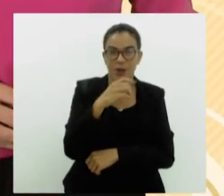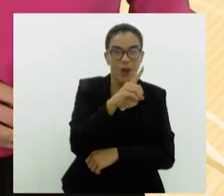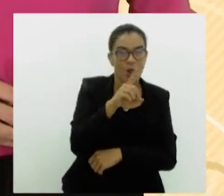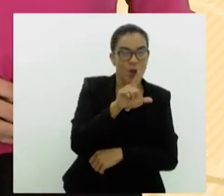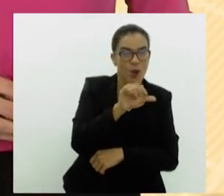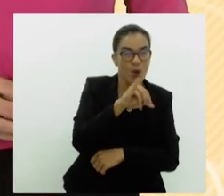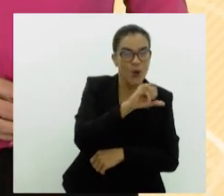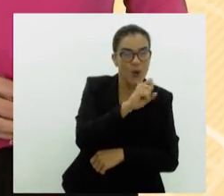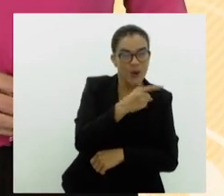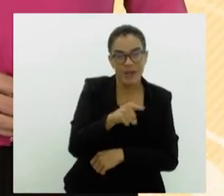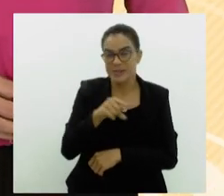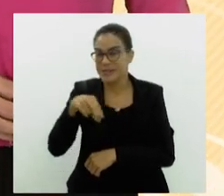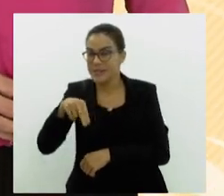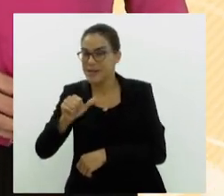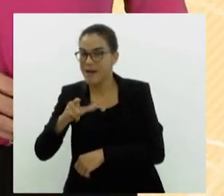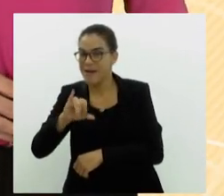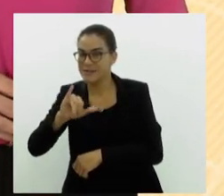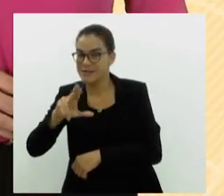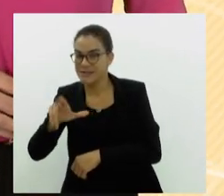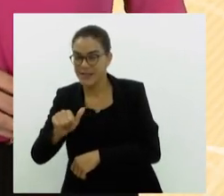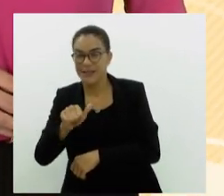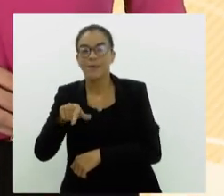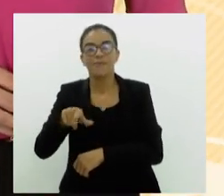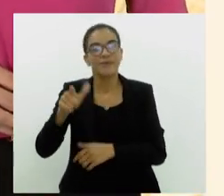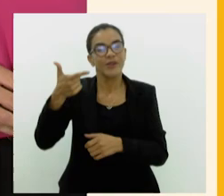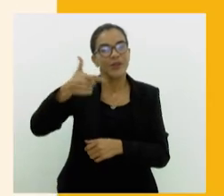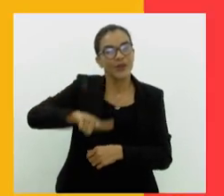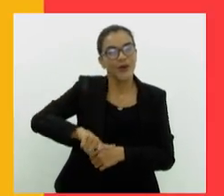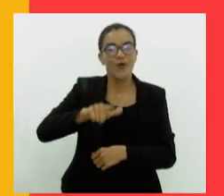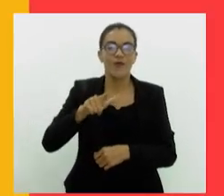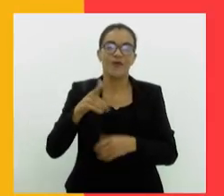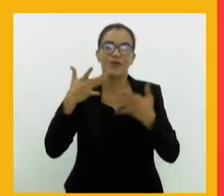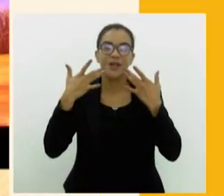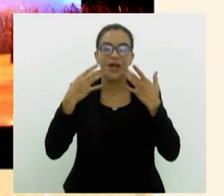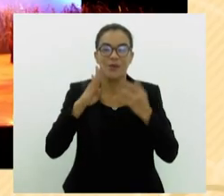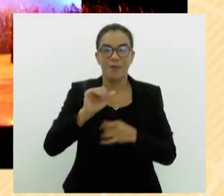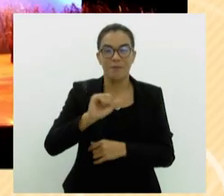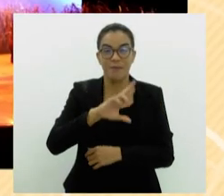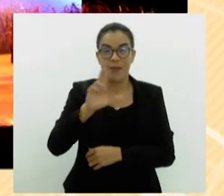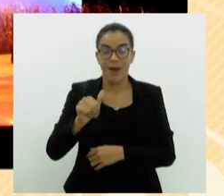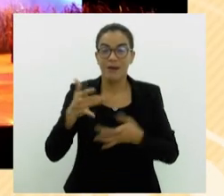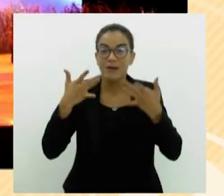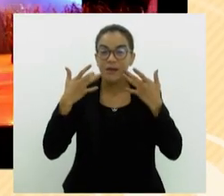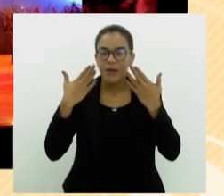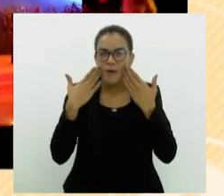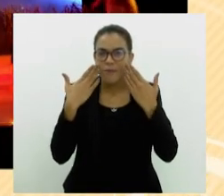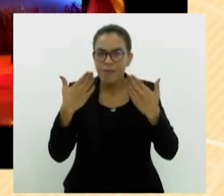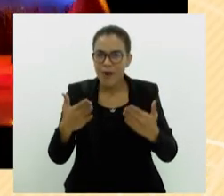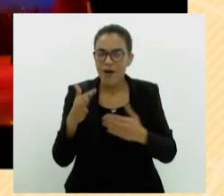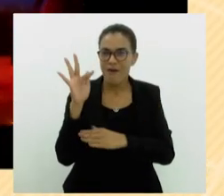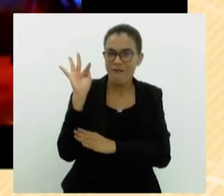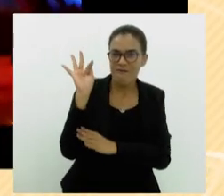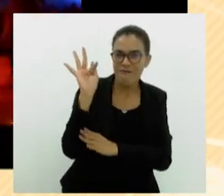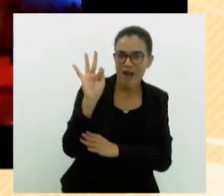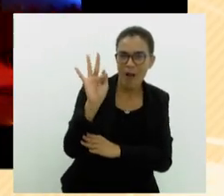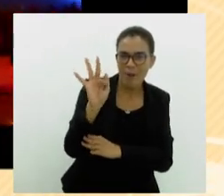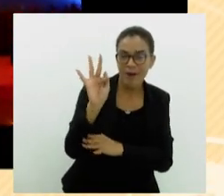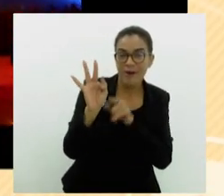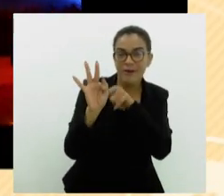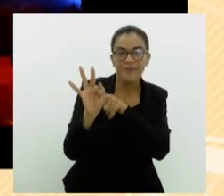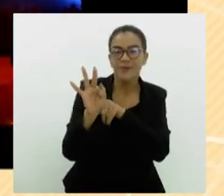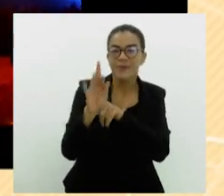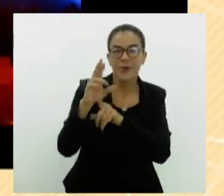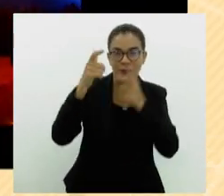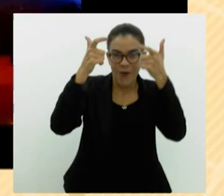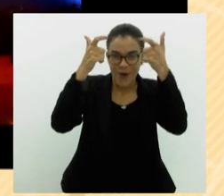Gonzaga para Crianças, volta ao cartaz em Teatro na Barra da Tijuca. A peça apresenta uma fábula baseada na vida do rei do